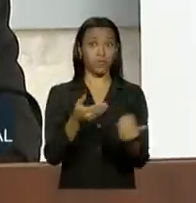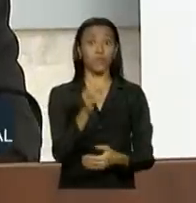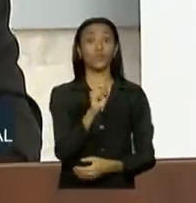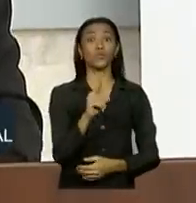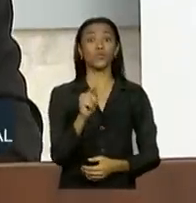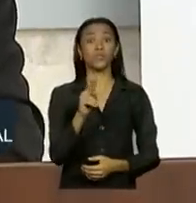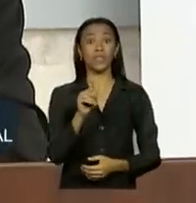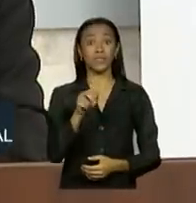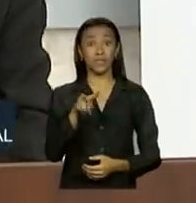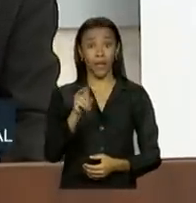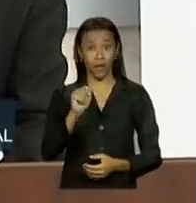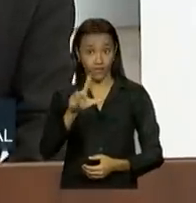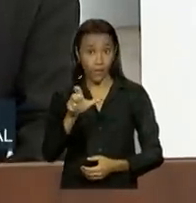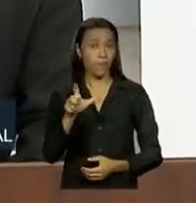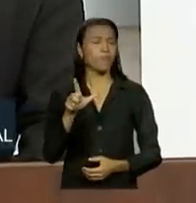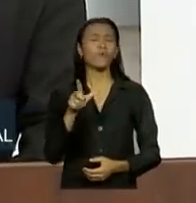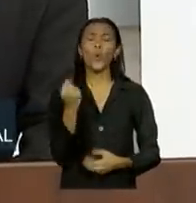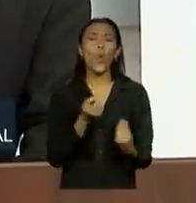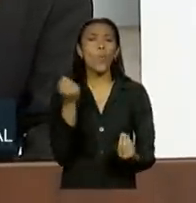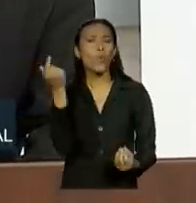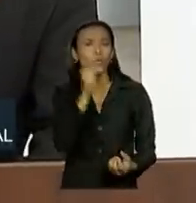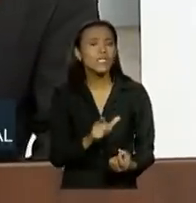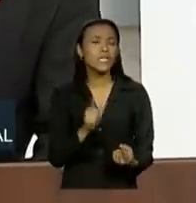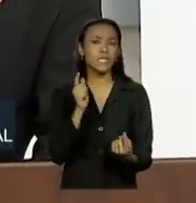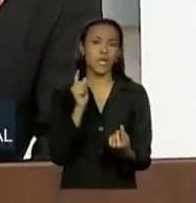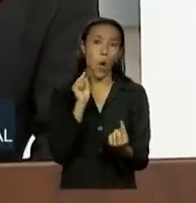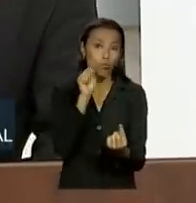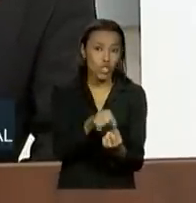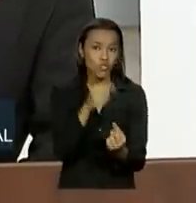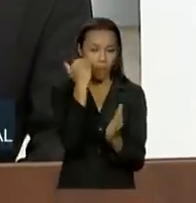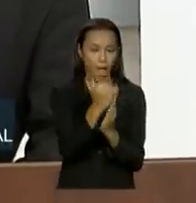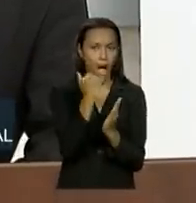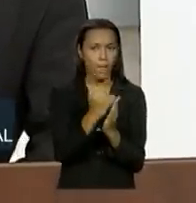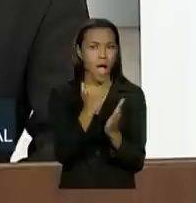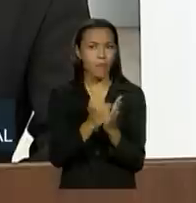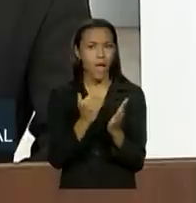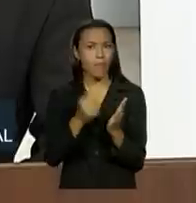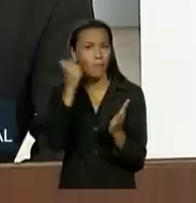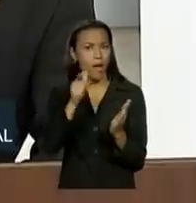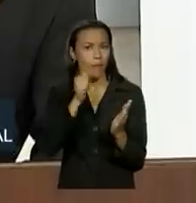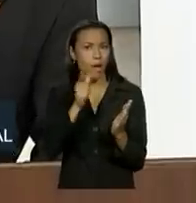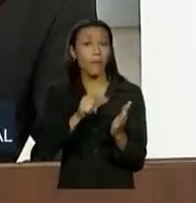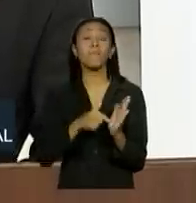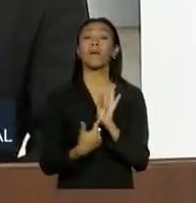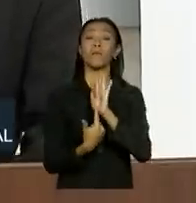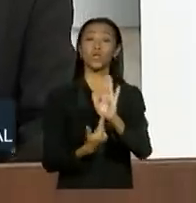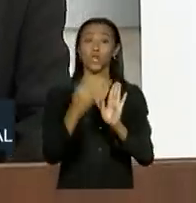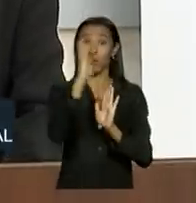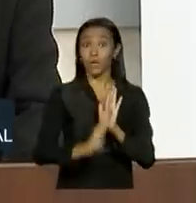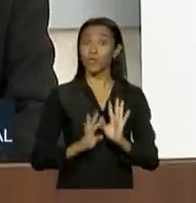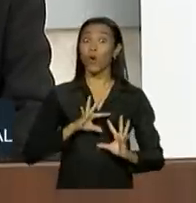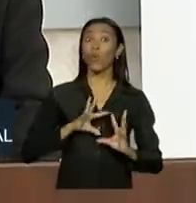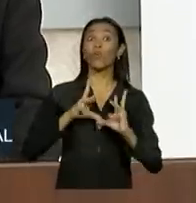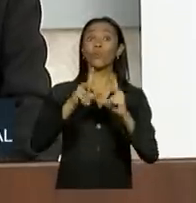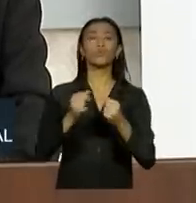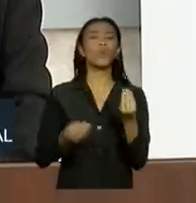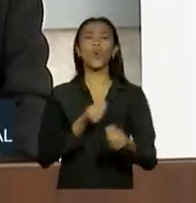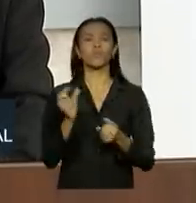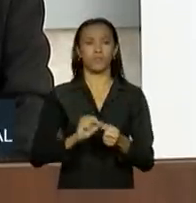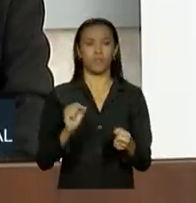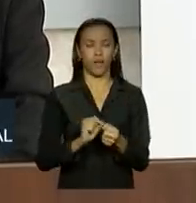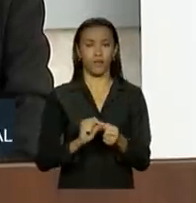debate de como ter metas, acompanhamento ao longo do tempo, para o Brasil mostrar, inclusive ao mundo, como se faz.